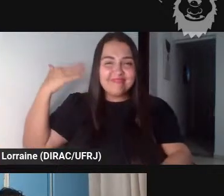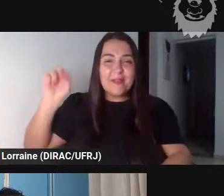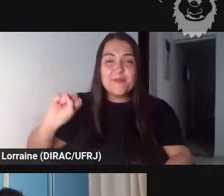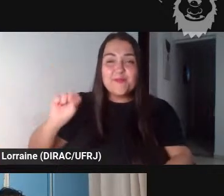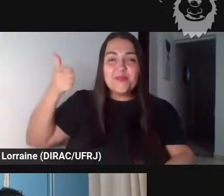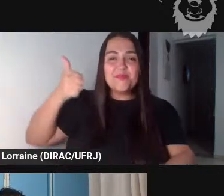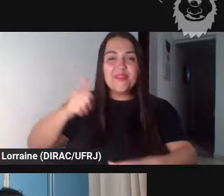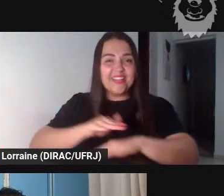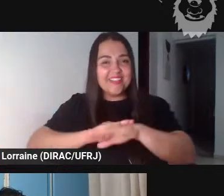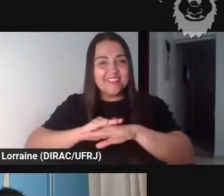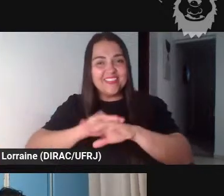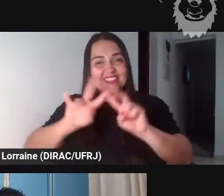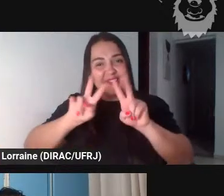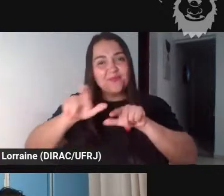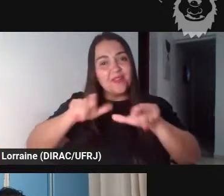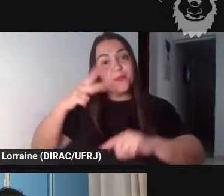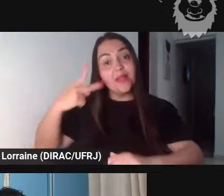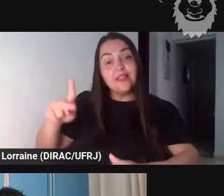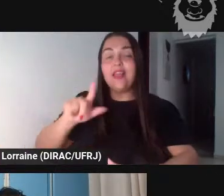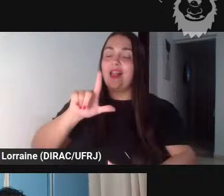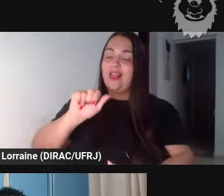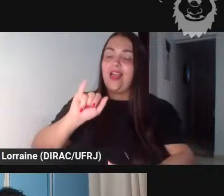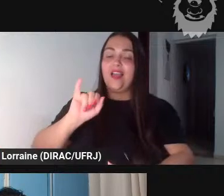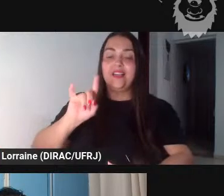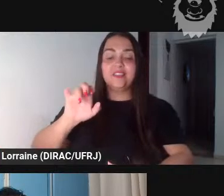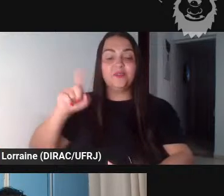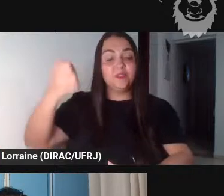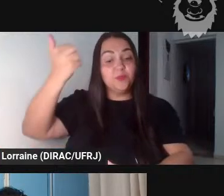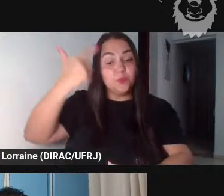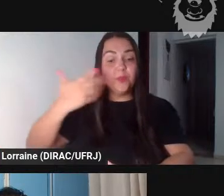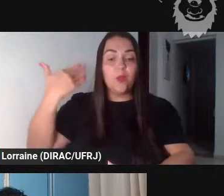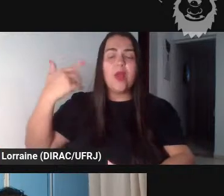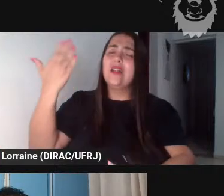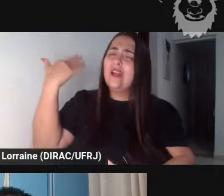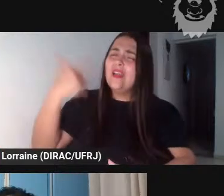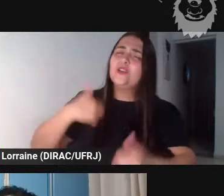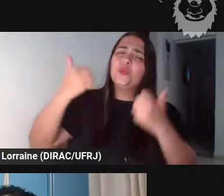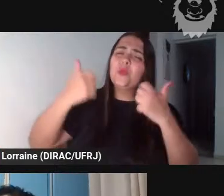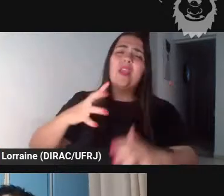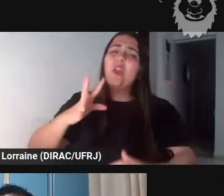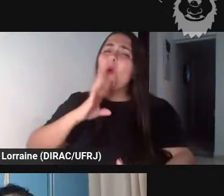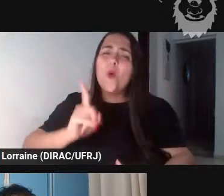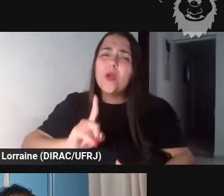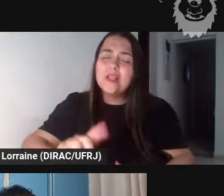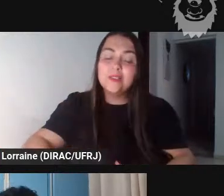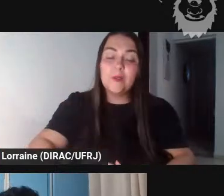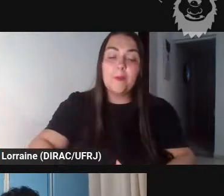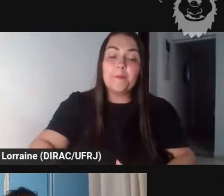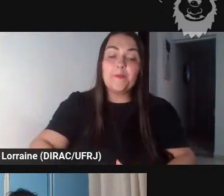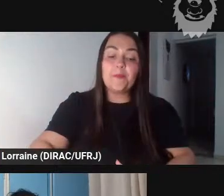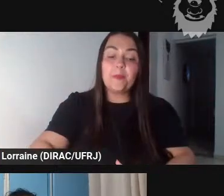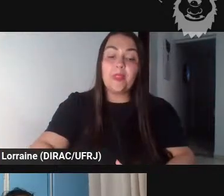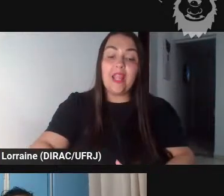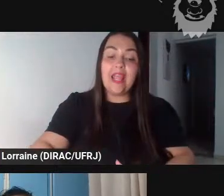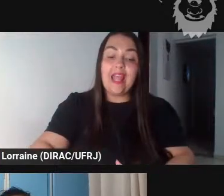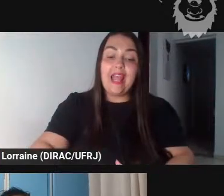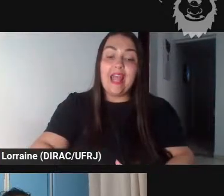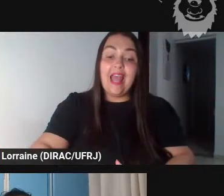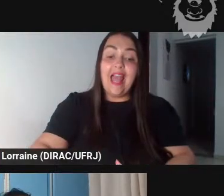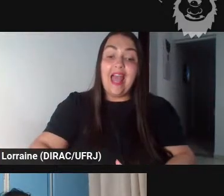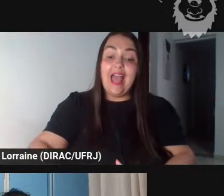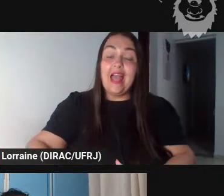esse trabalho da Laíde e acho que na época eu te falei que eu não conhecia aí eu fui atrás né